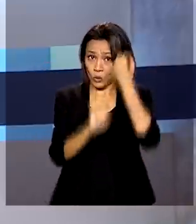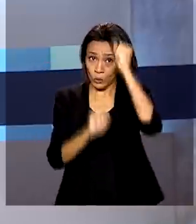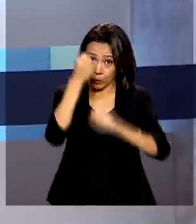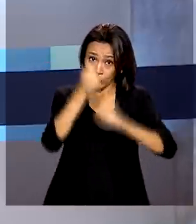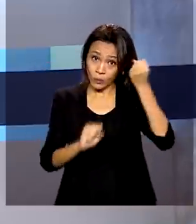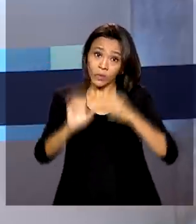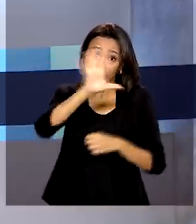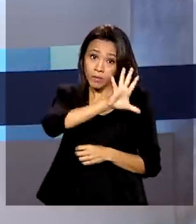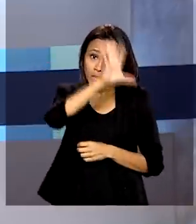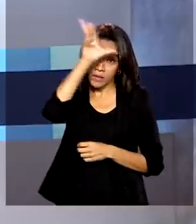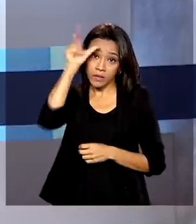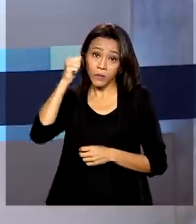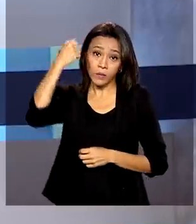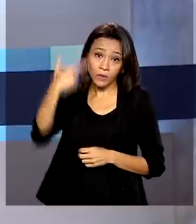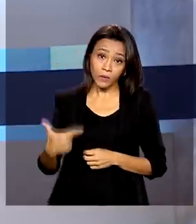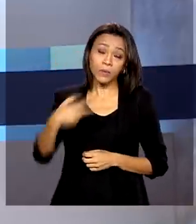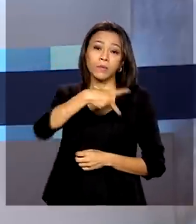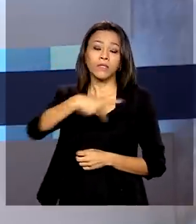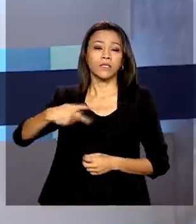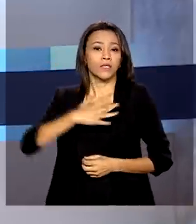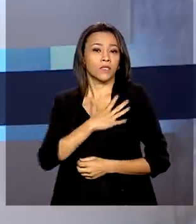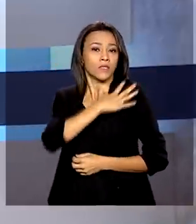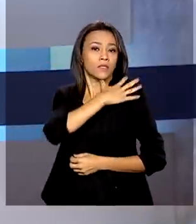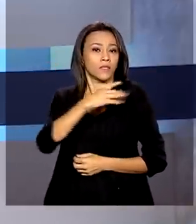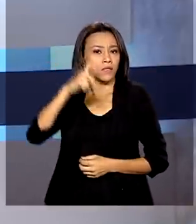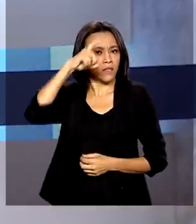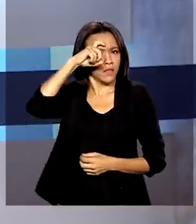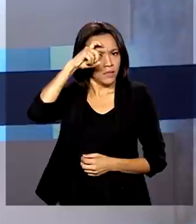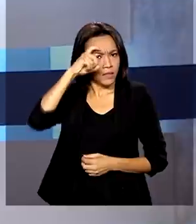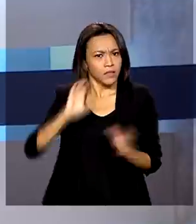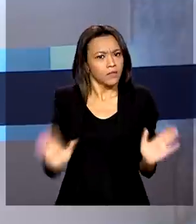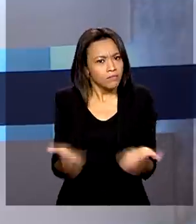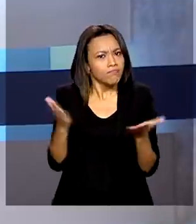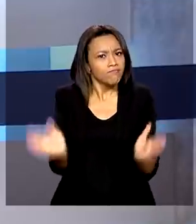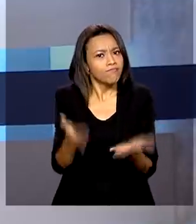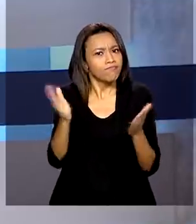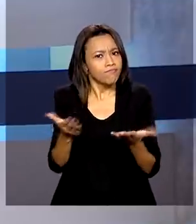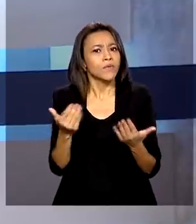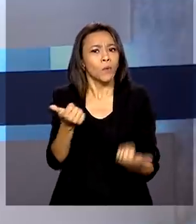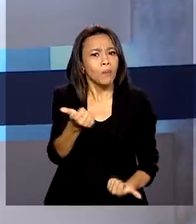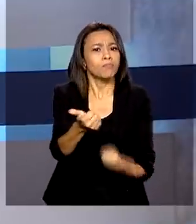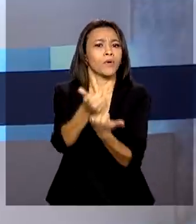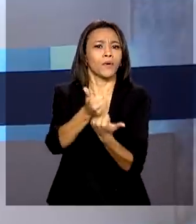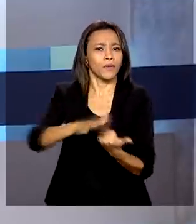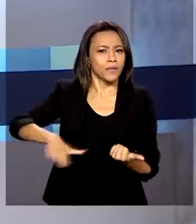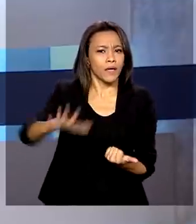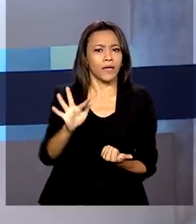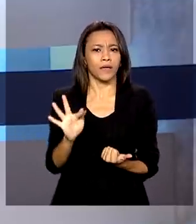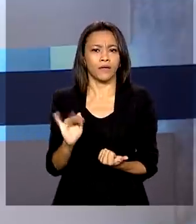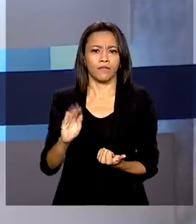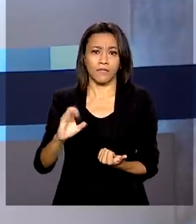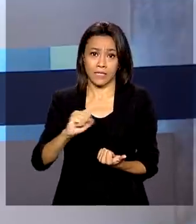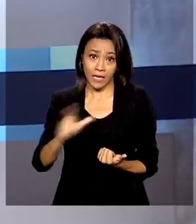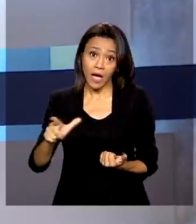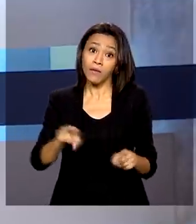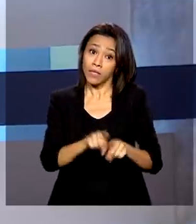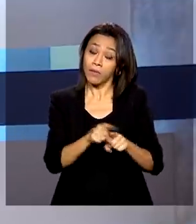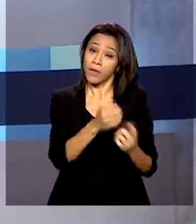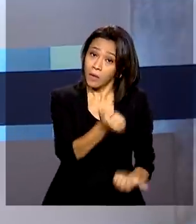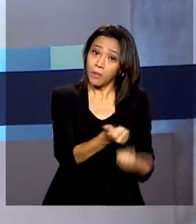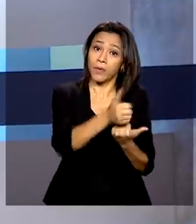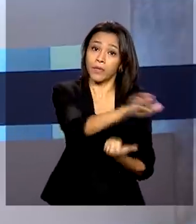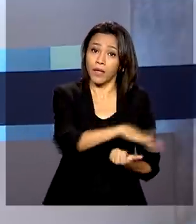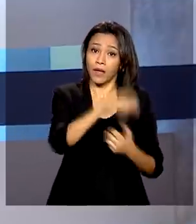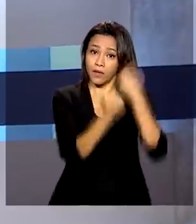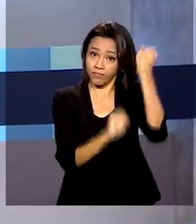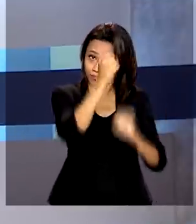Mourão defendeu a continuidade de incentivos fiscais para a Zona Franca de Manaus e a diversificação do setor industrial na